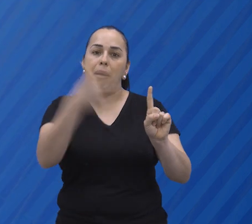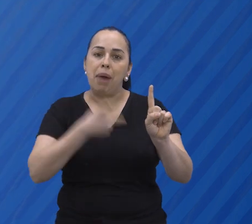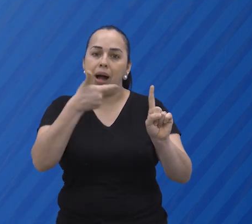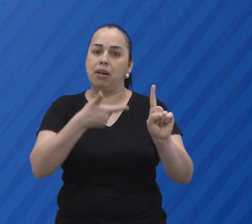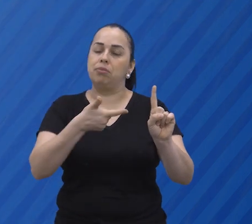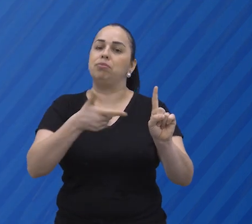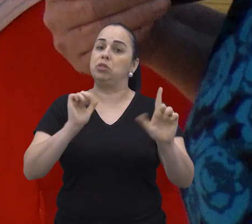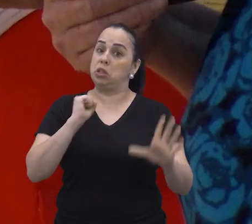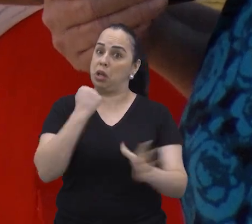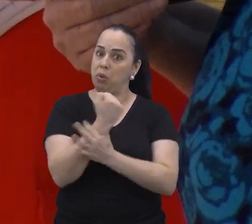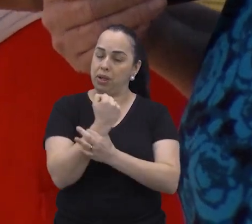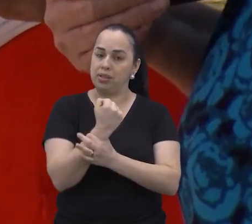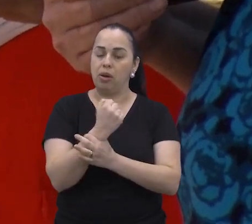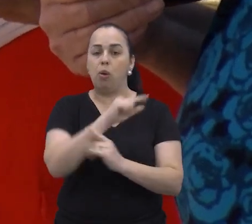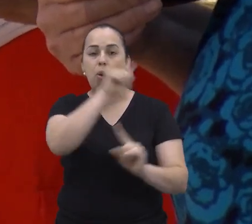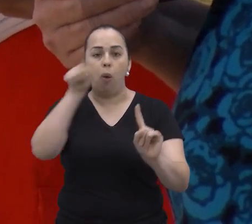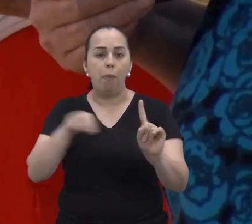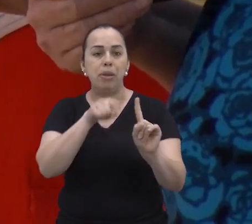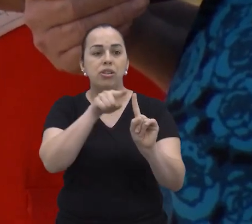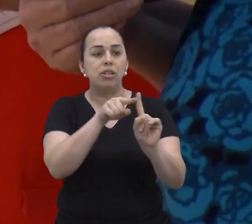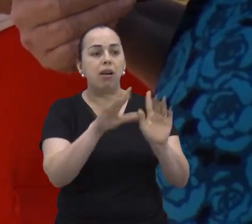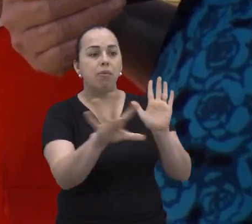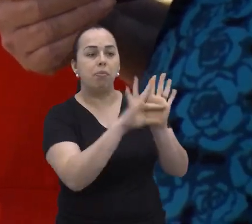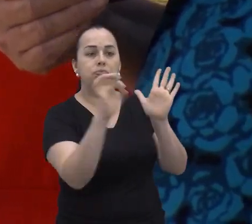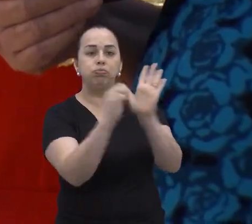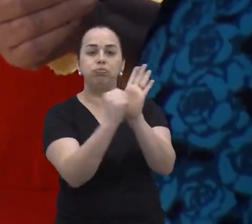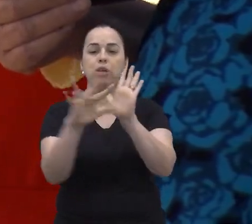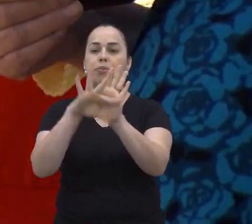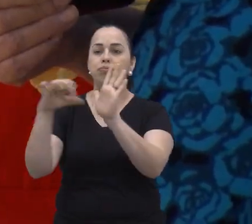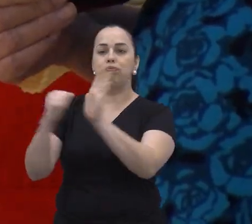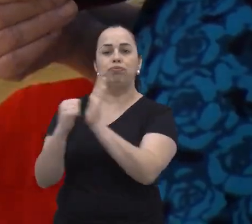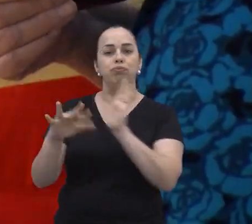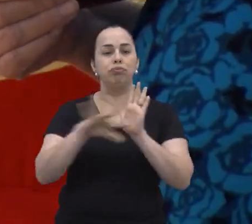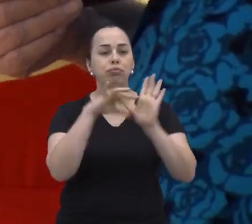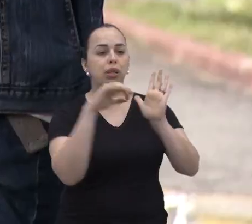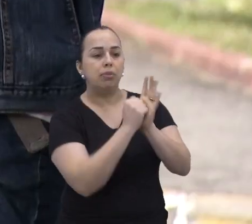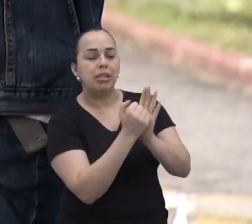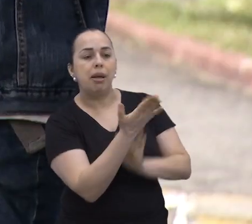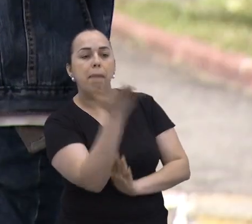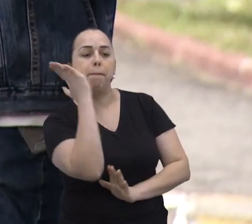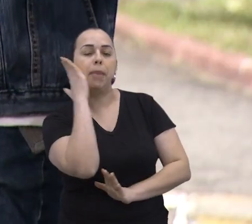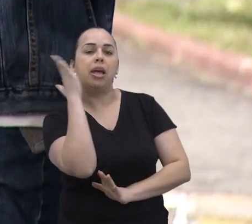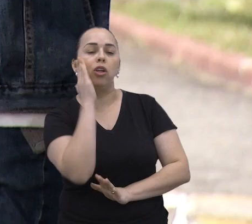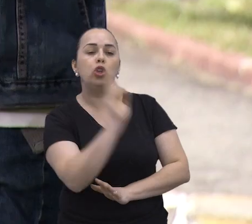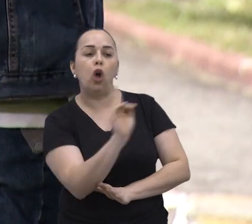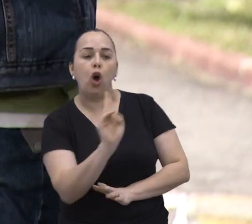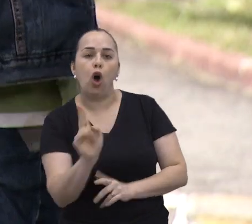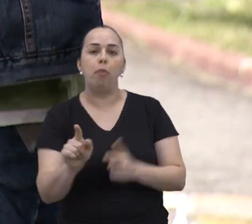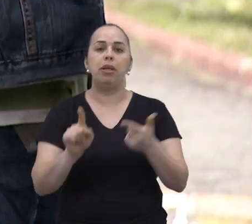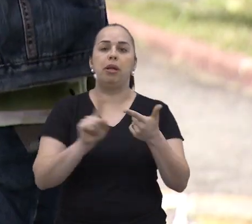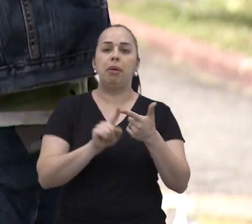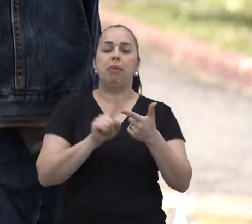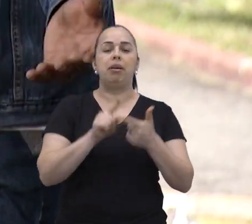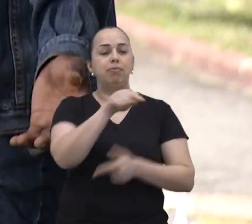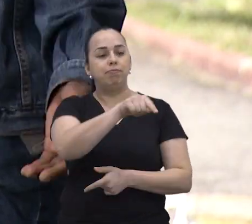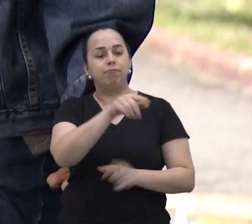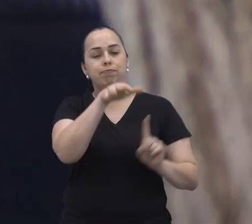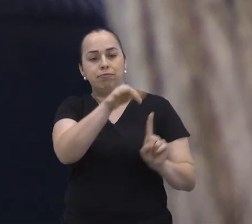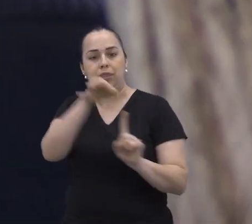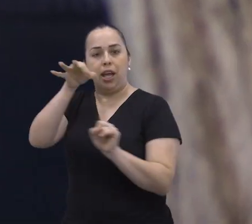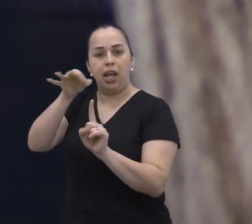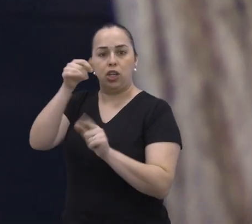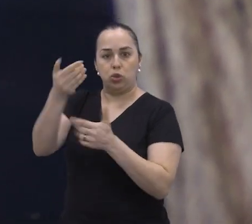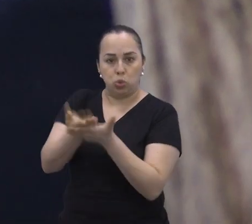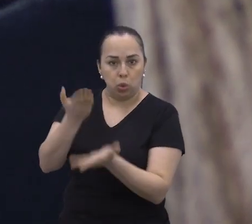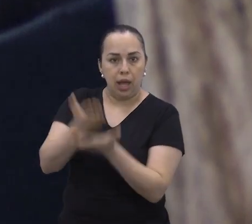situação de rua. A intenção é criar um cadastro social dessas pessoas para possibilitar estudo, planejamento